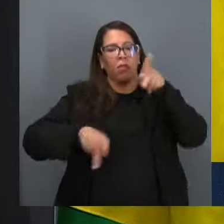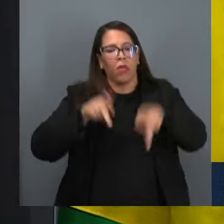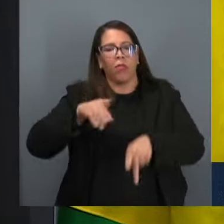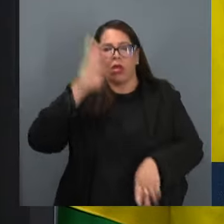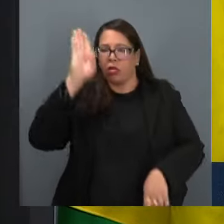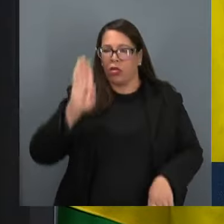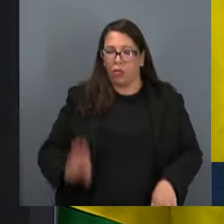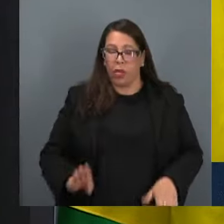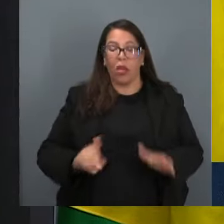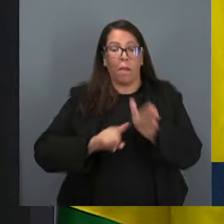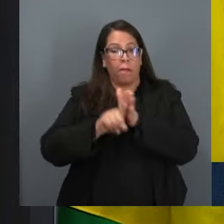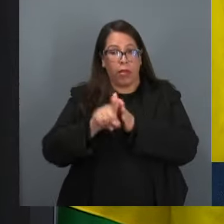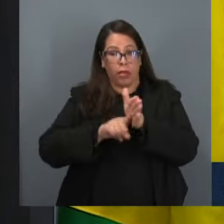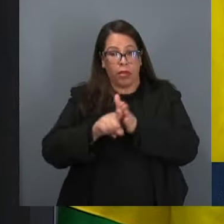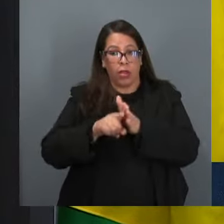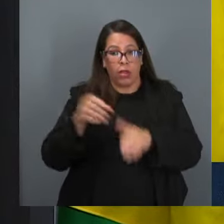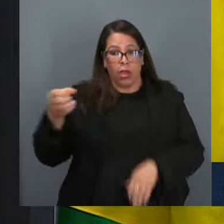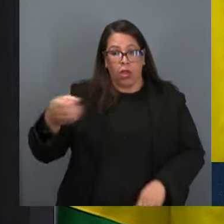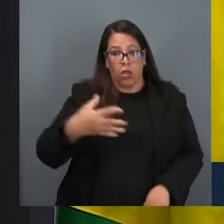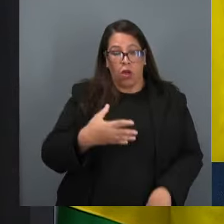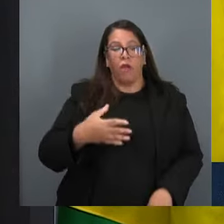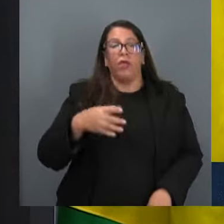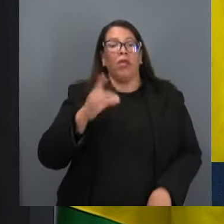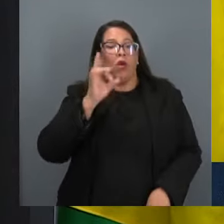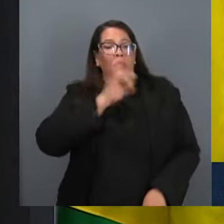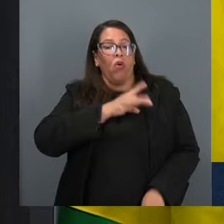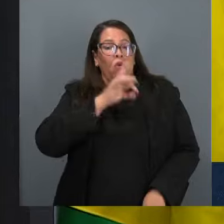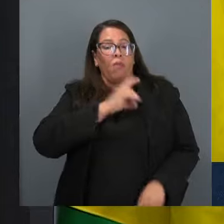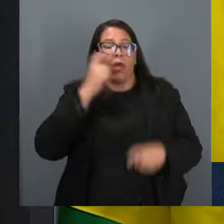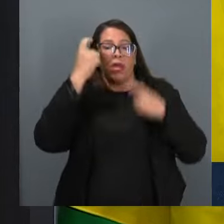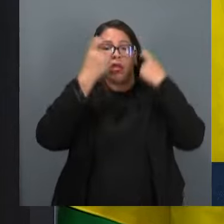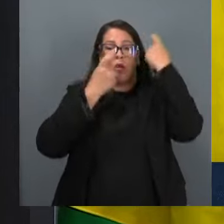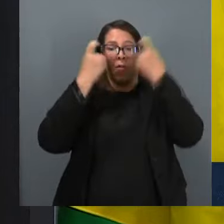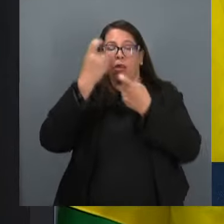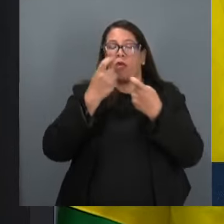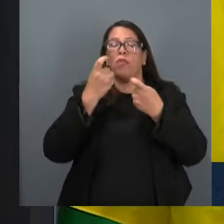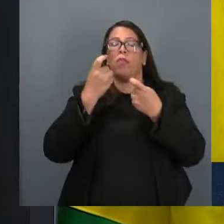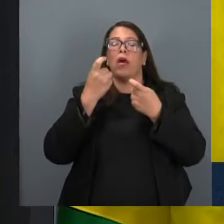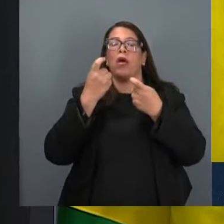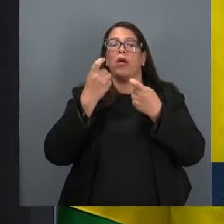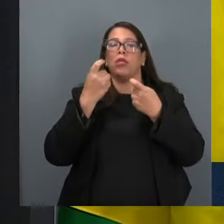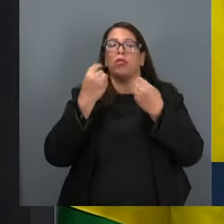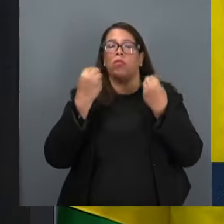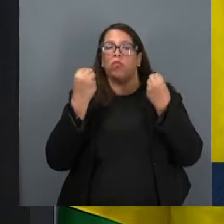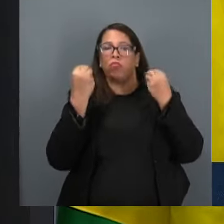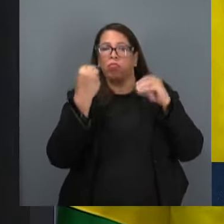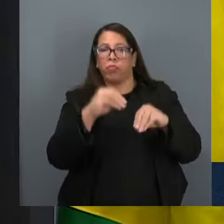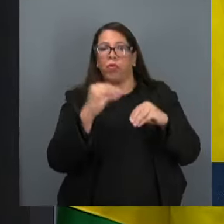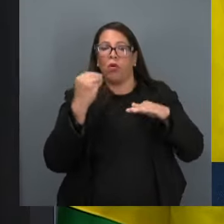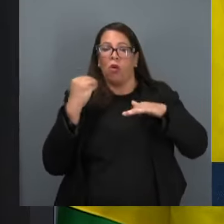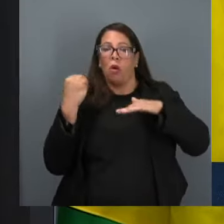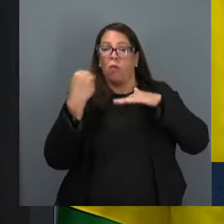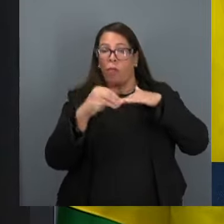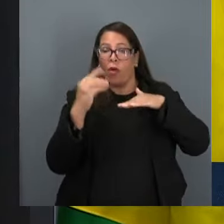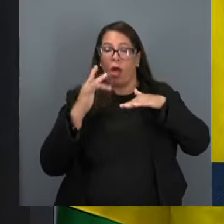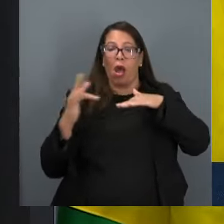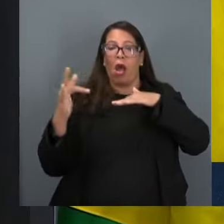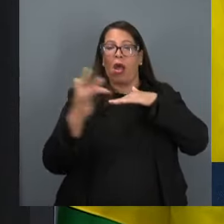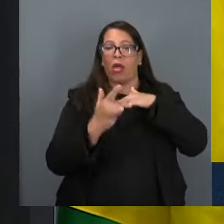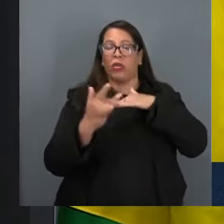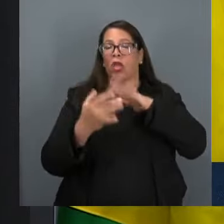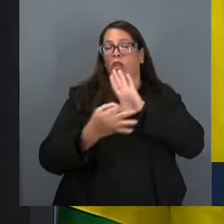recente pesquisa, que estão com medo de se posicionar, posicionar suas opiniões